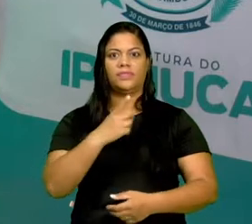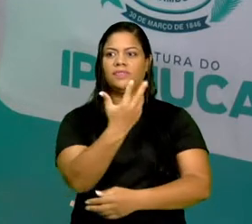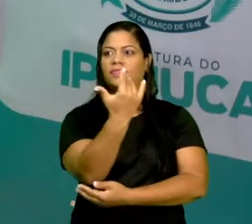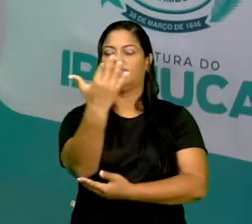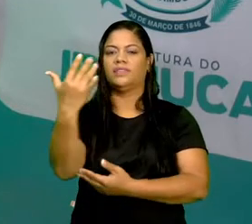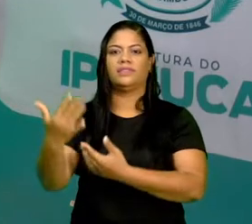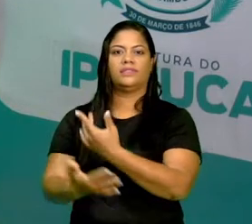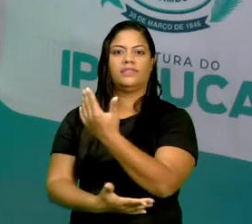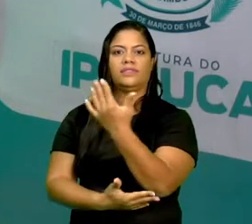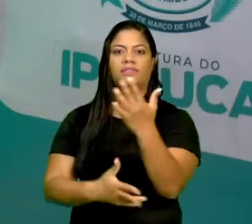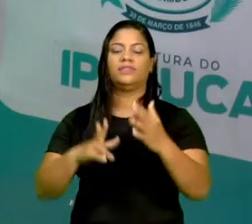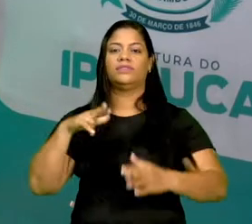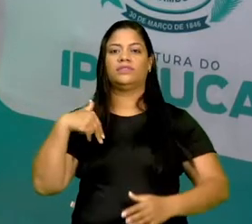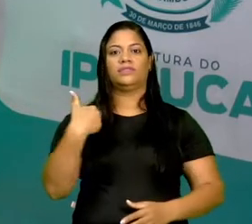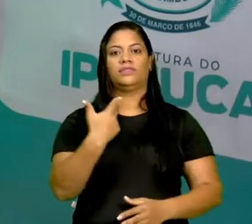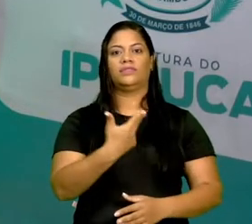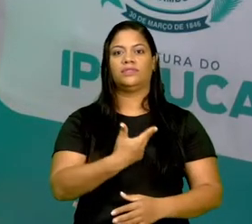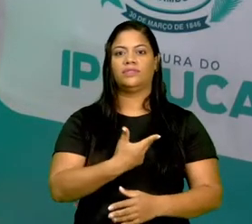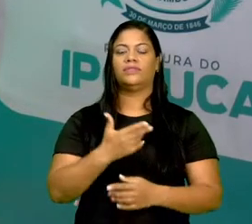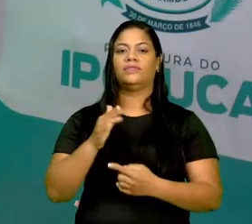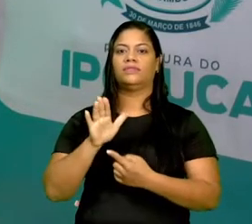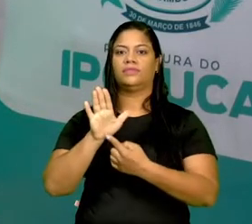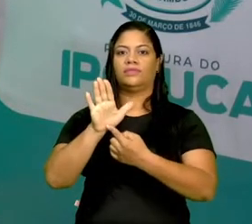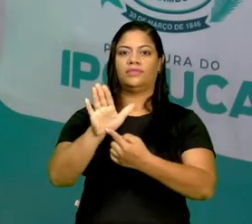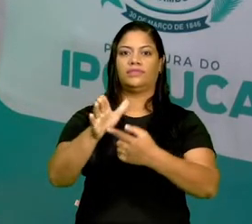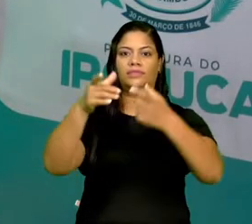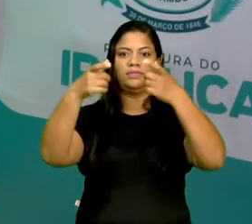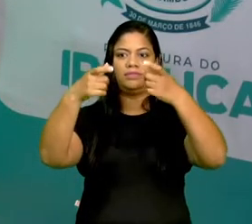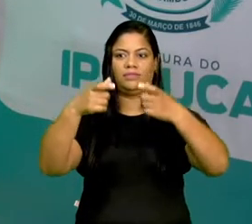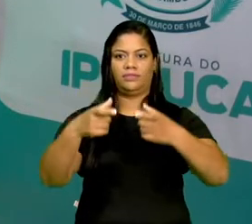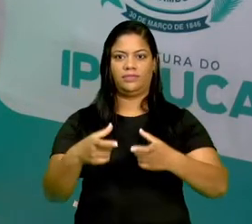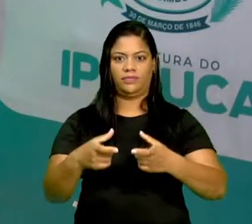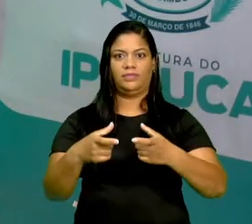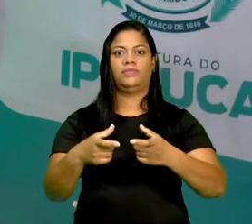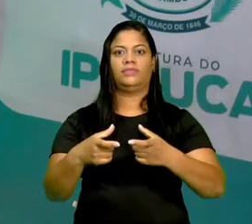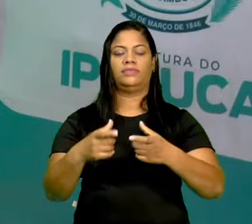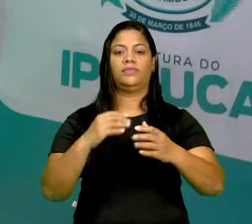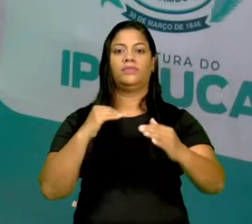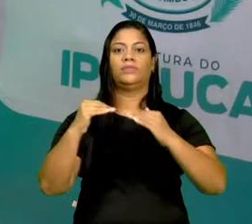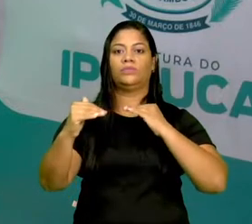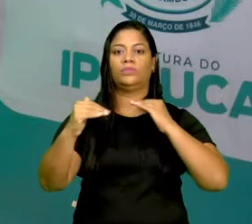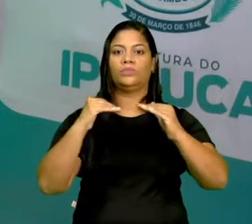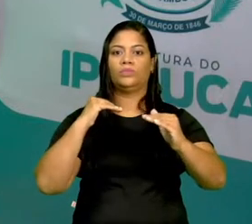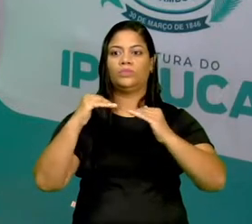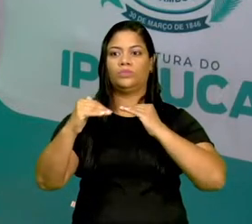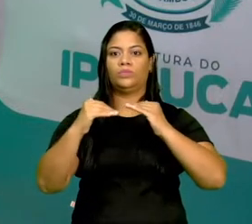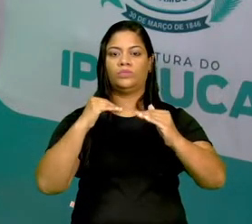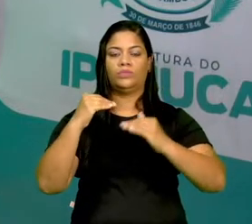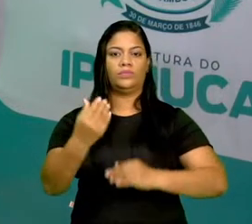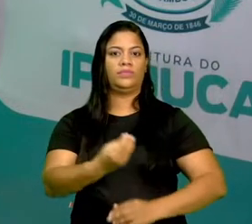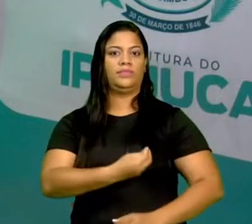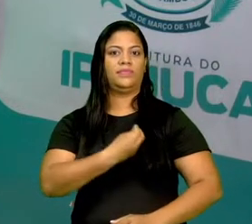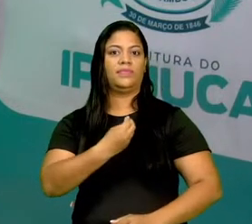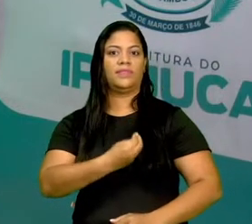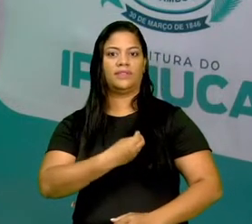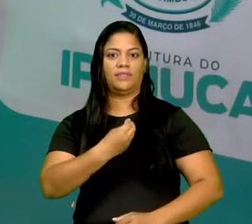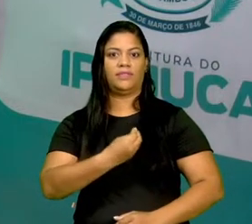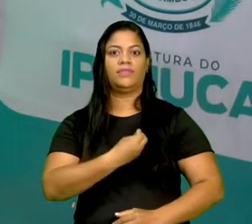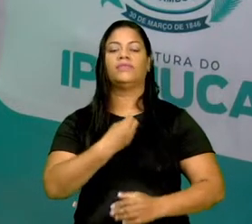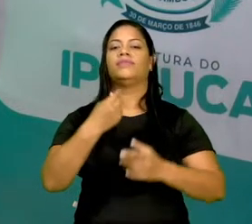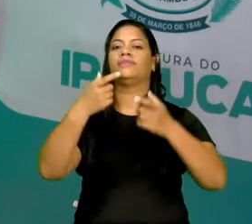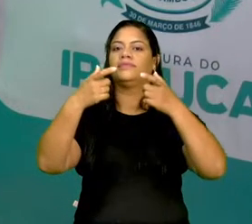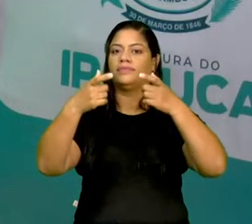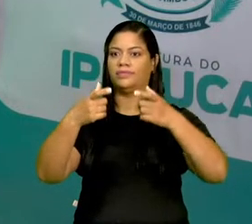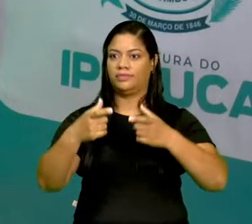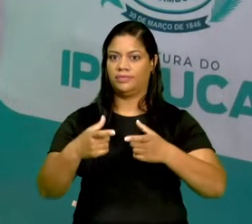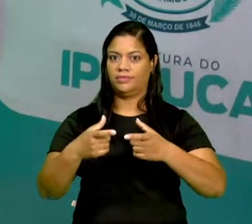ambiente e que determinam o espaço e dão movimento vital para esse